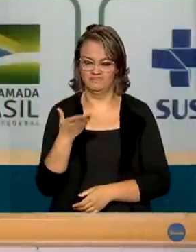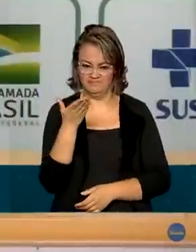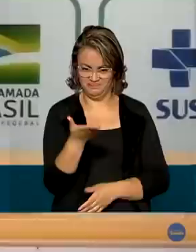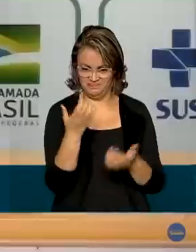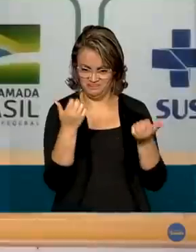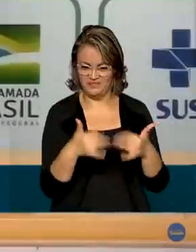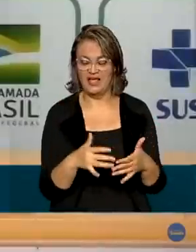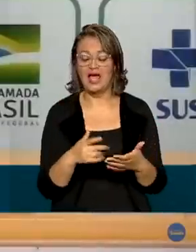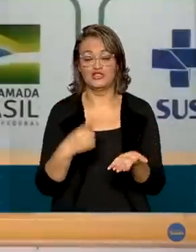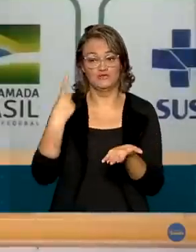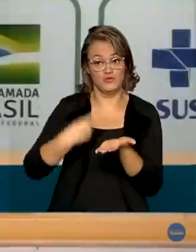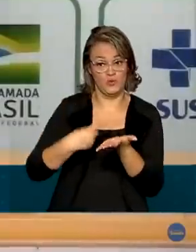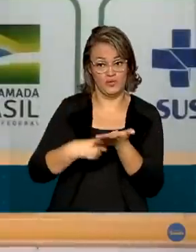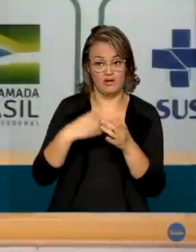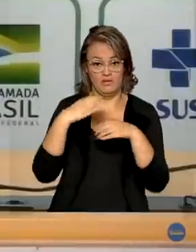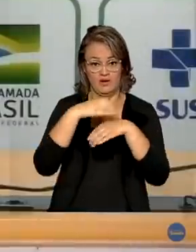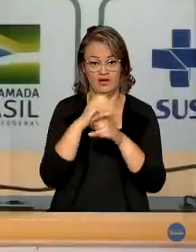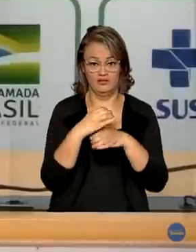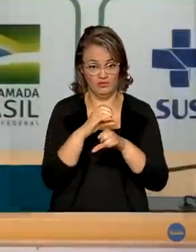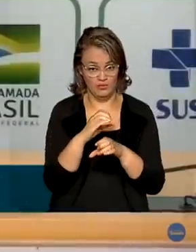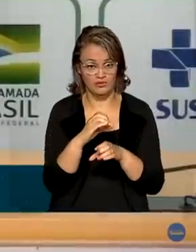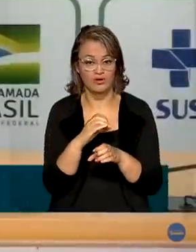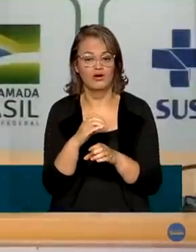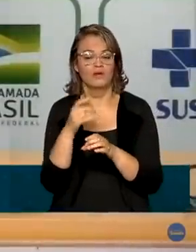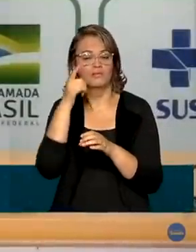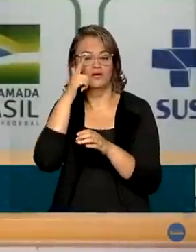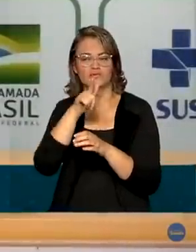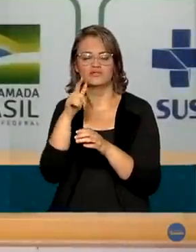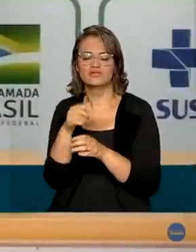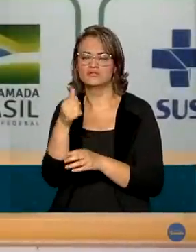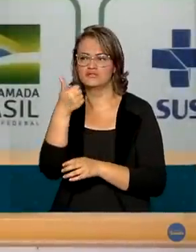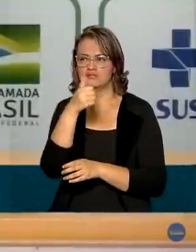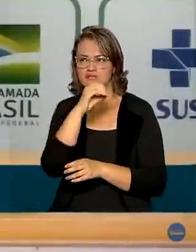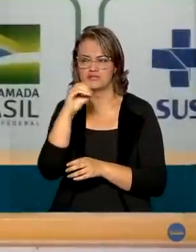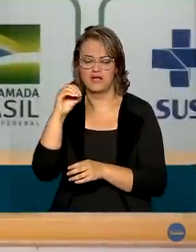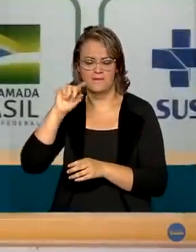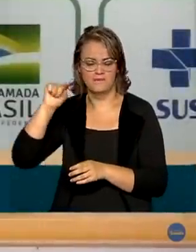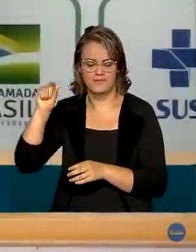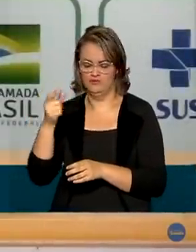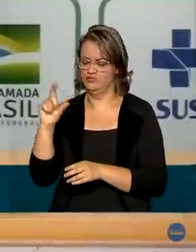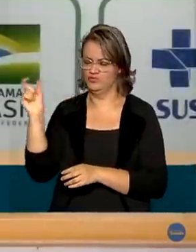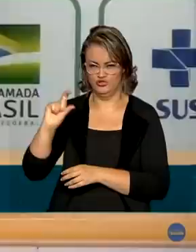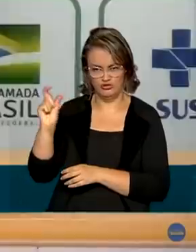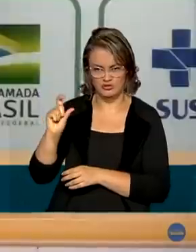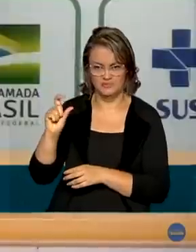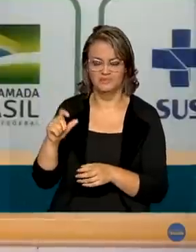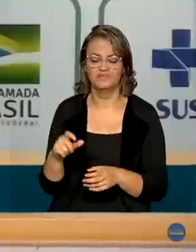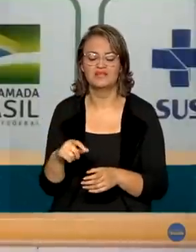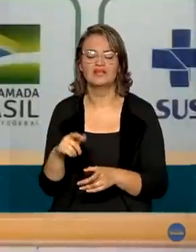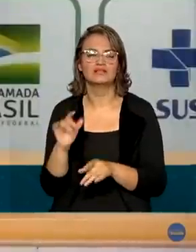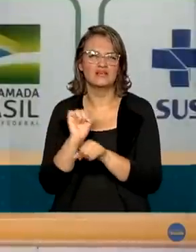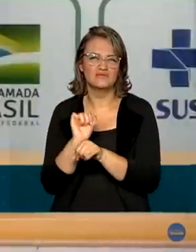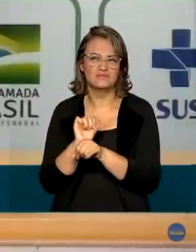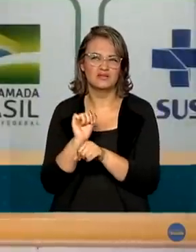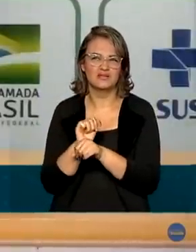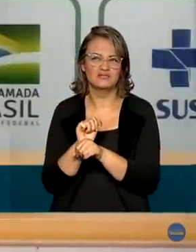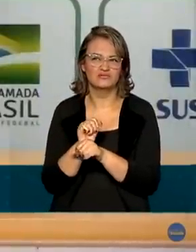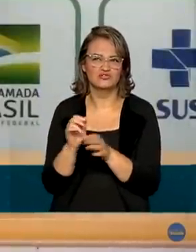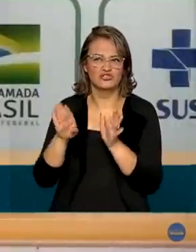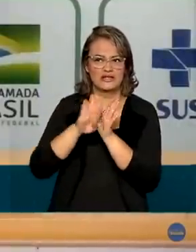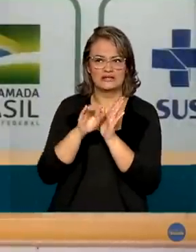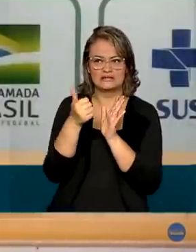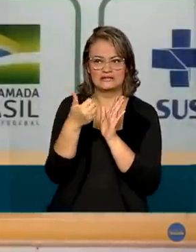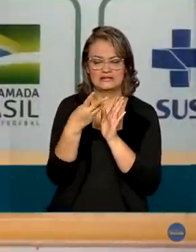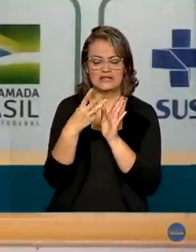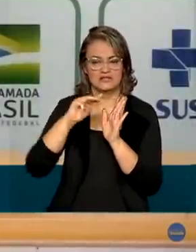contrato com a Pfizer para fornecimento de 100 milhões de doses. Havia uma previsão de entrega de 13 milhões de